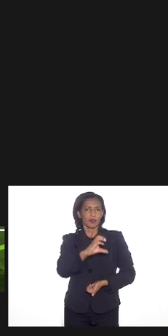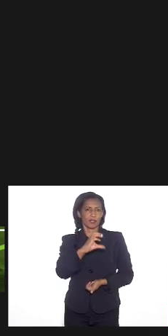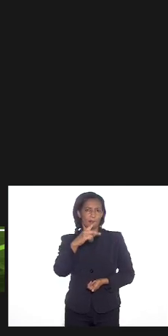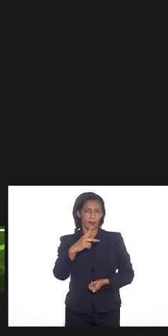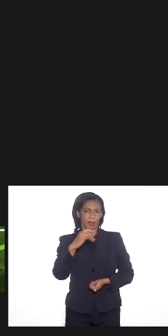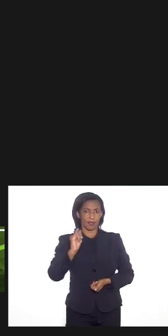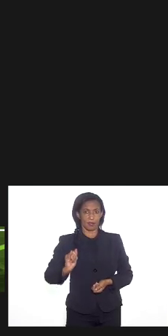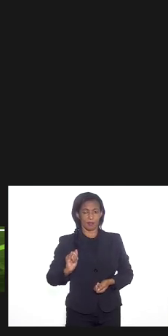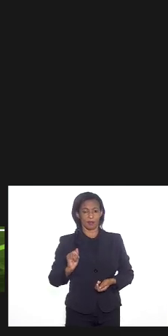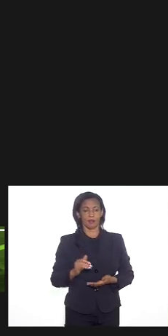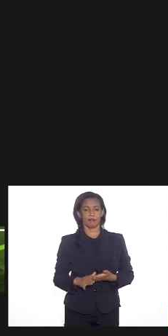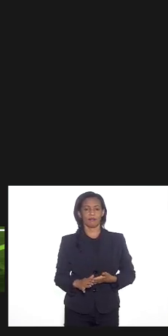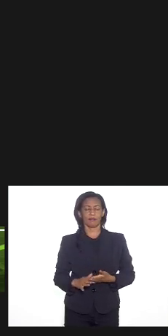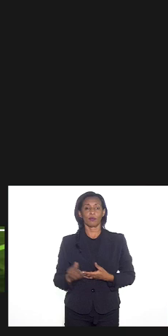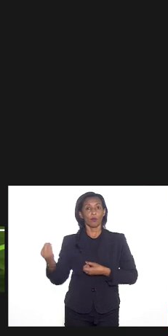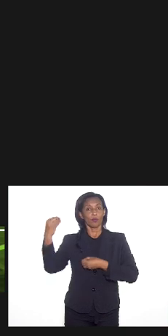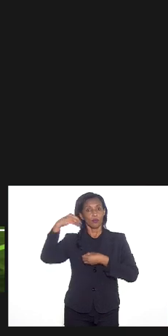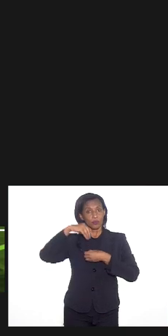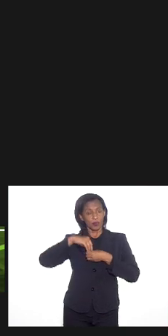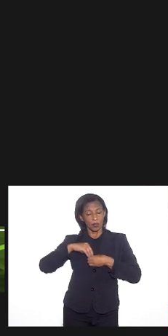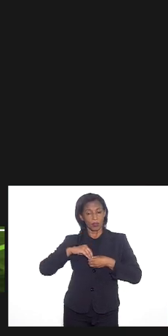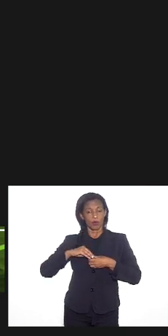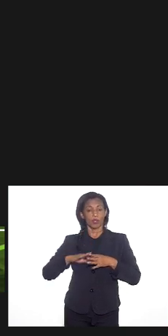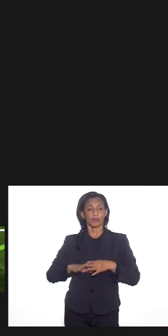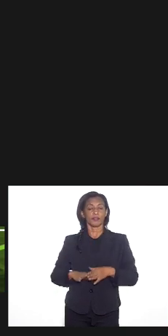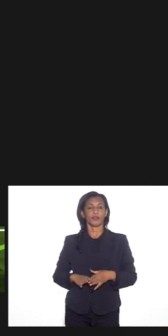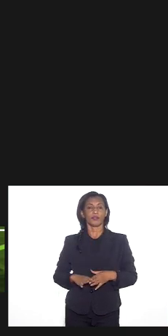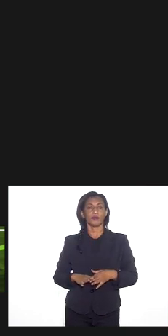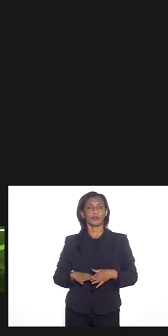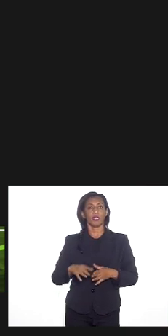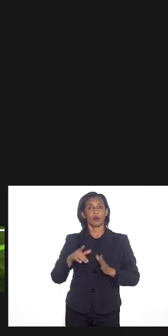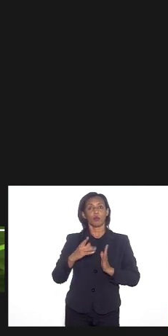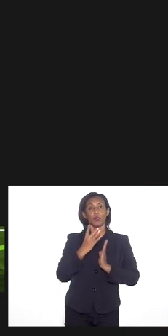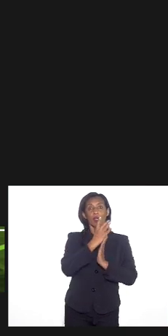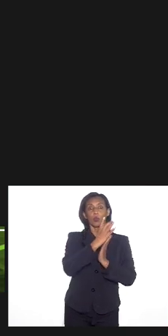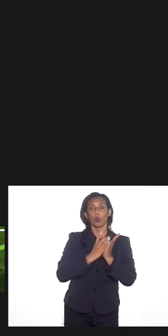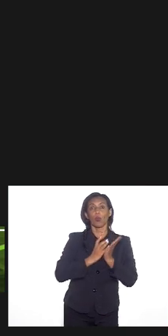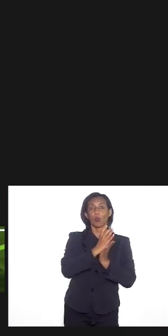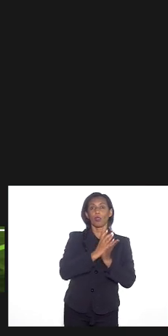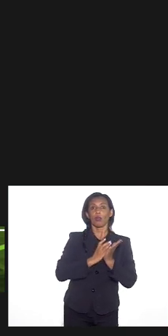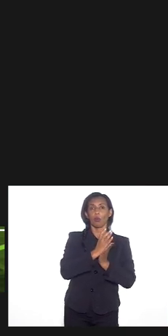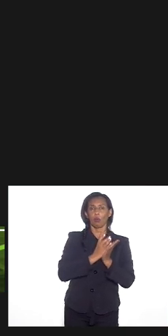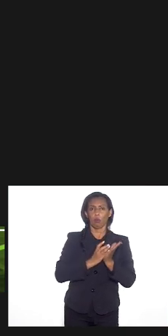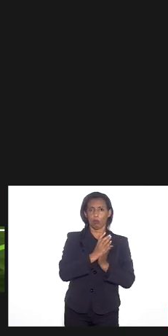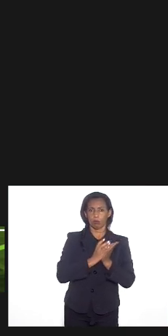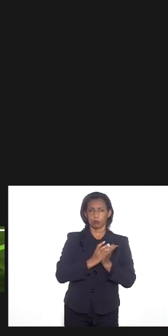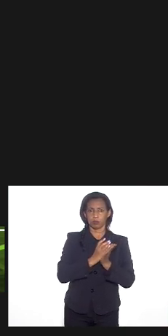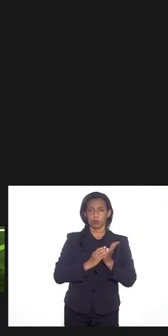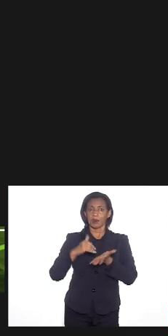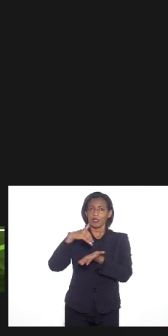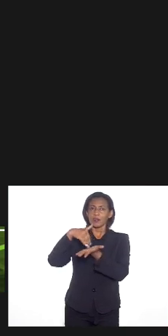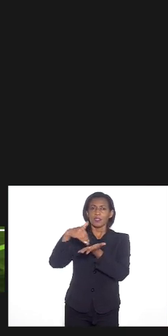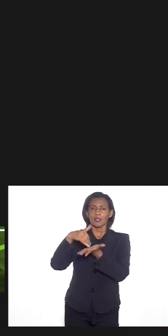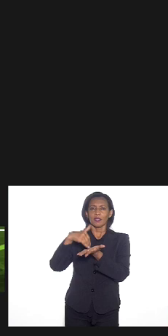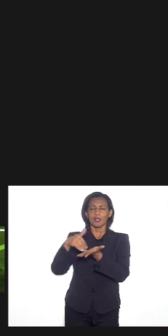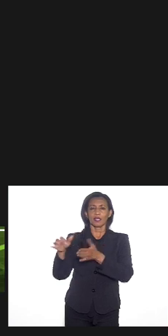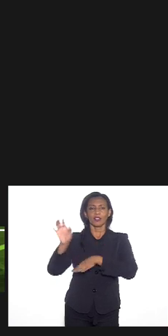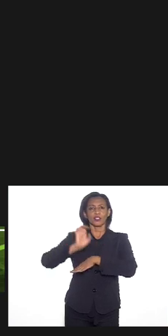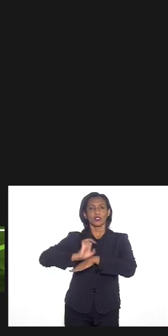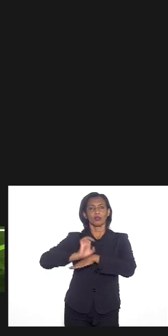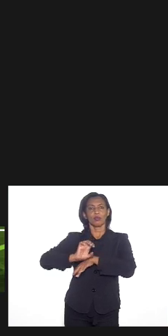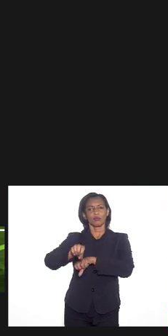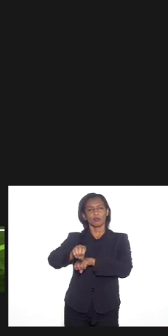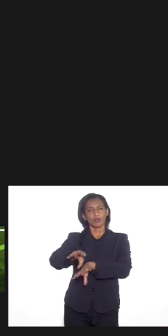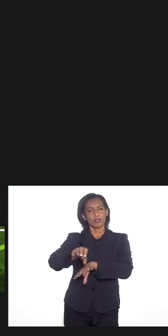colocar isso na na na na grade curricular da Secretaria Estadual de